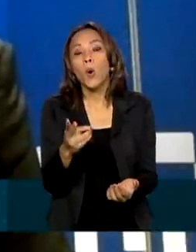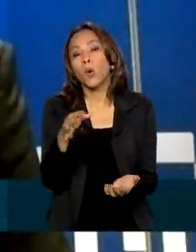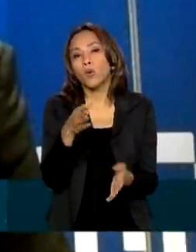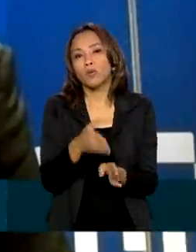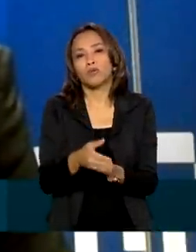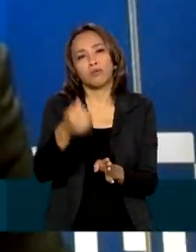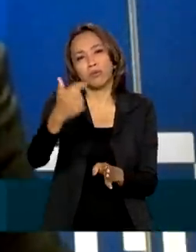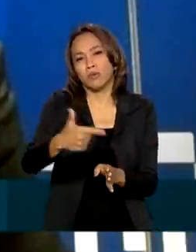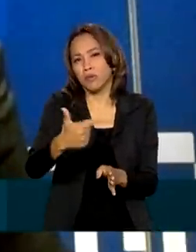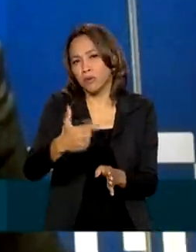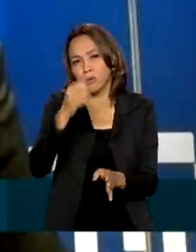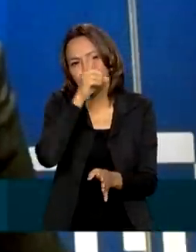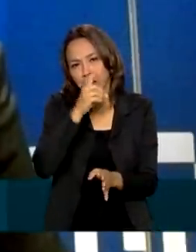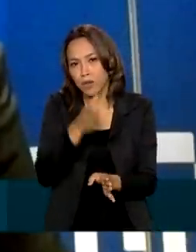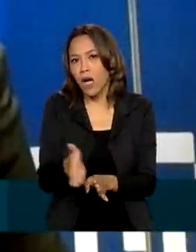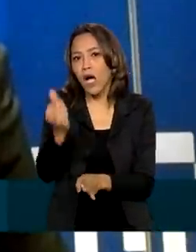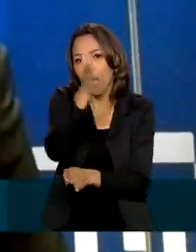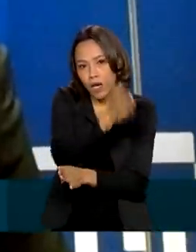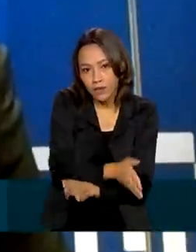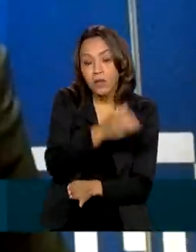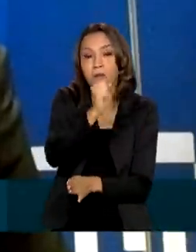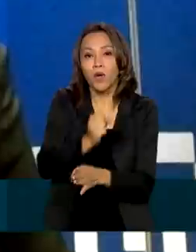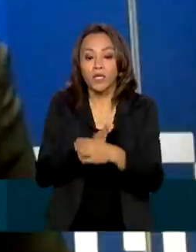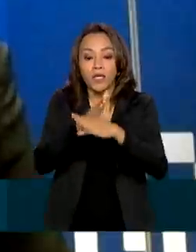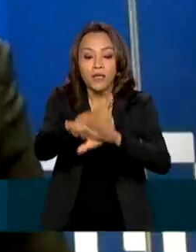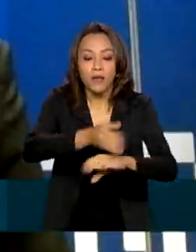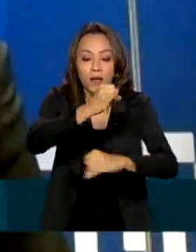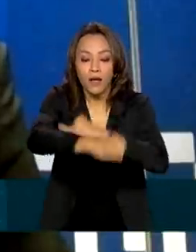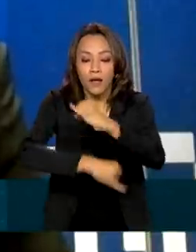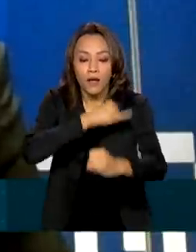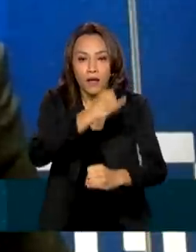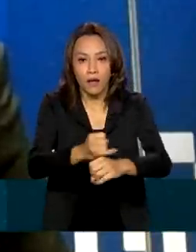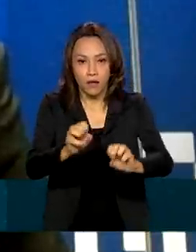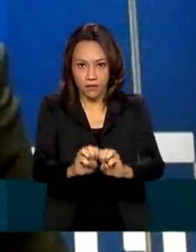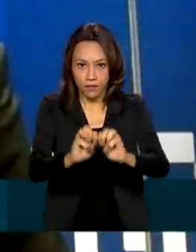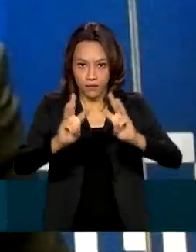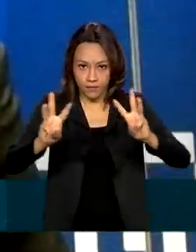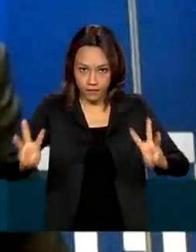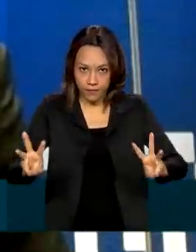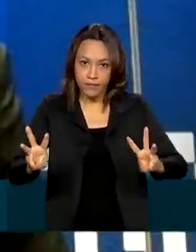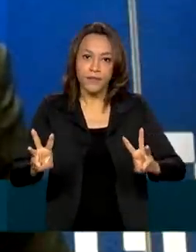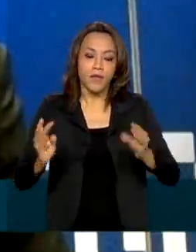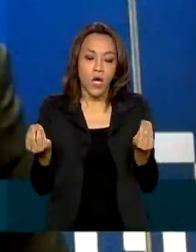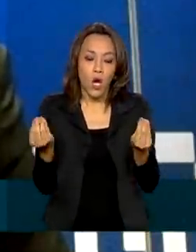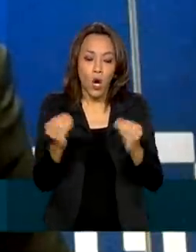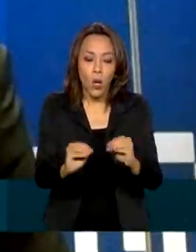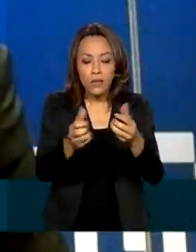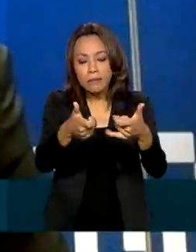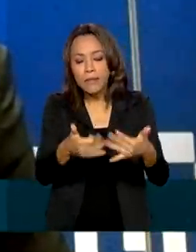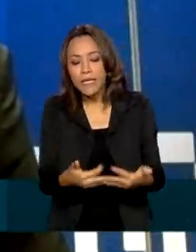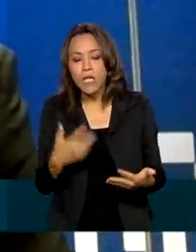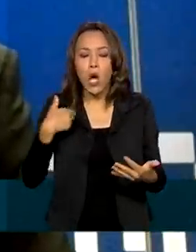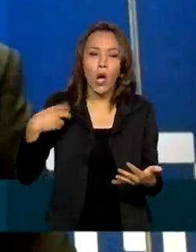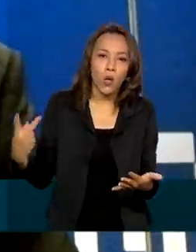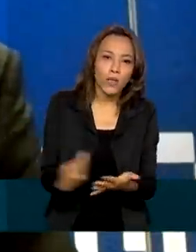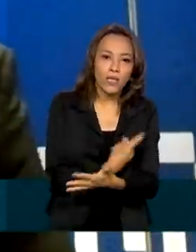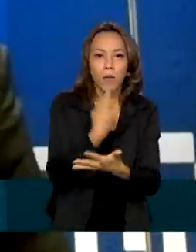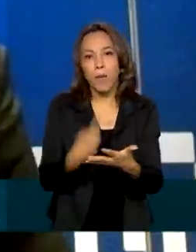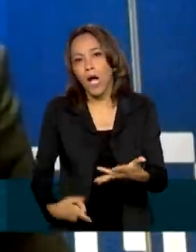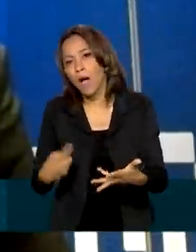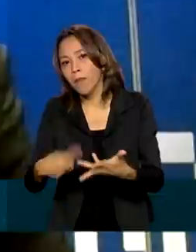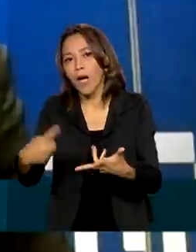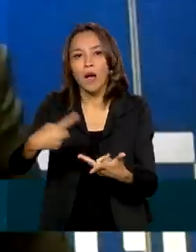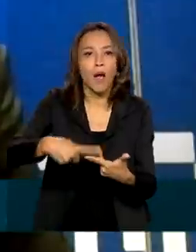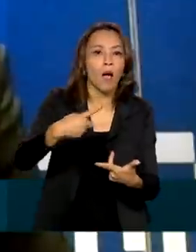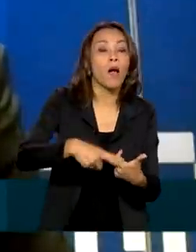segundo domingo de prova, ele vai entrar na página do participante, vai colocar a sua situação, descrever a situação e vai juntar